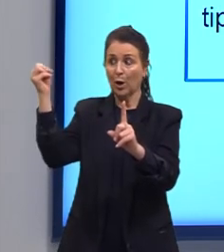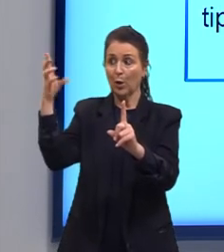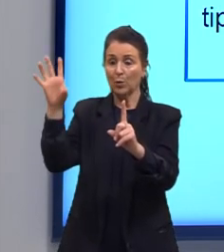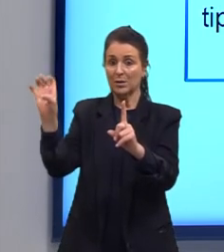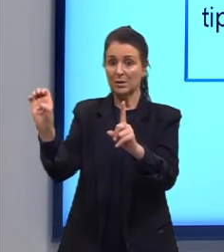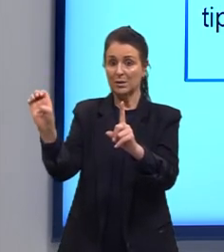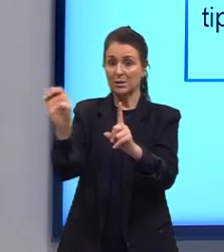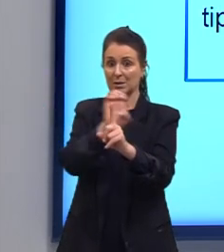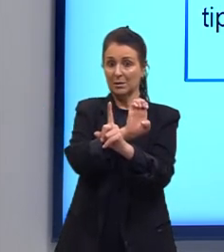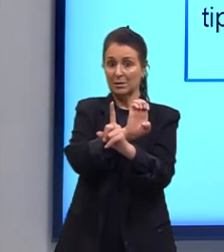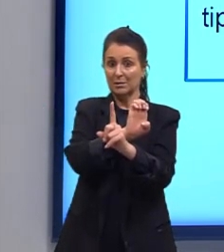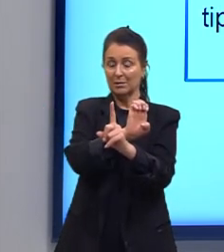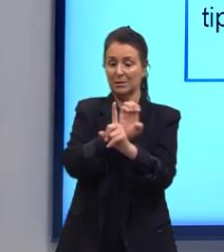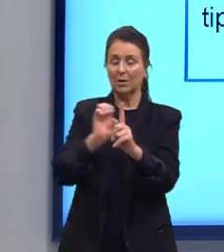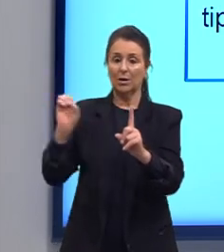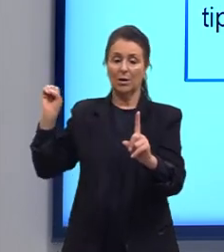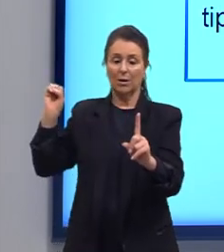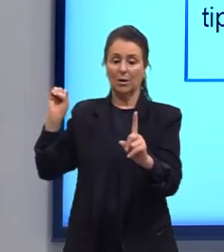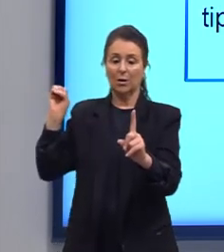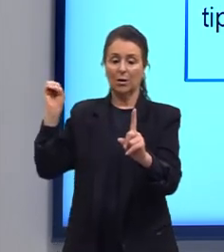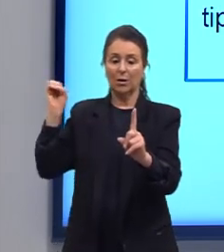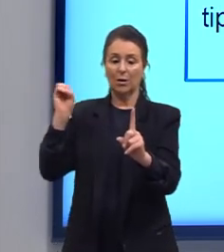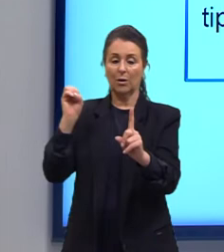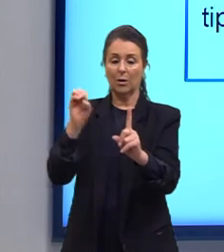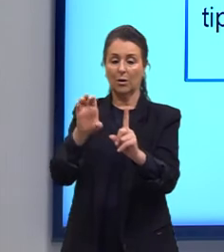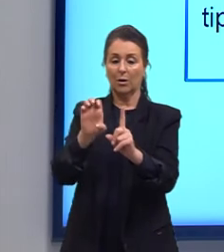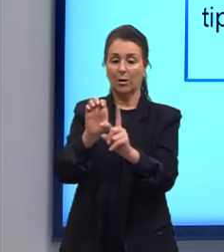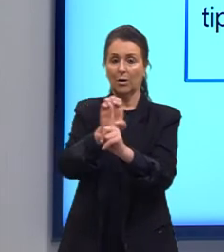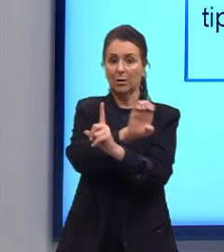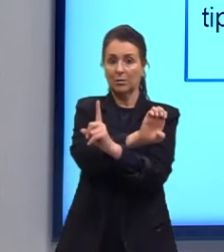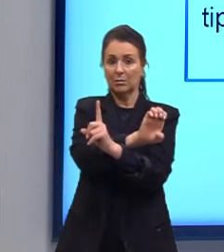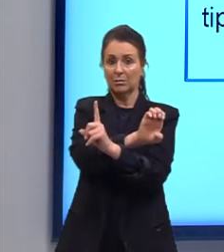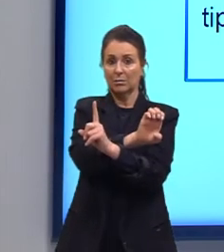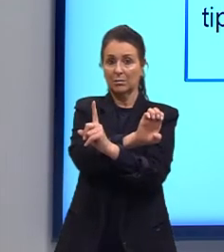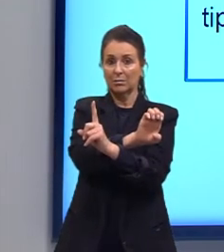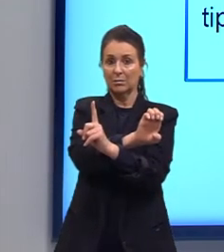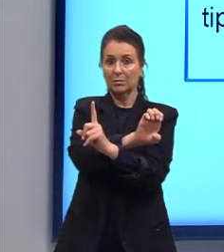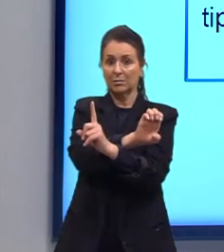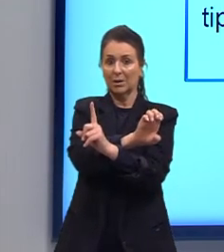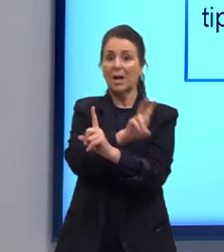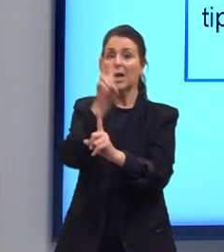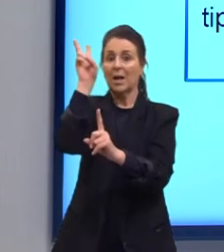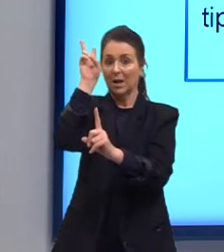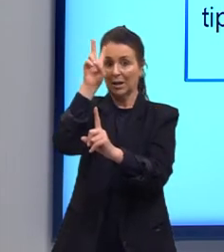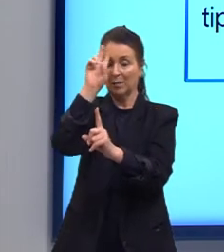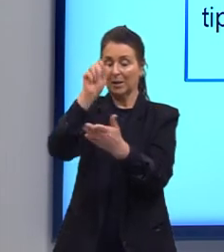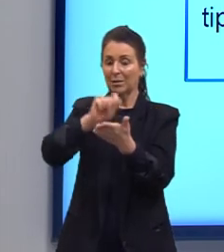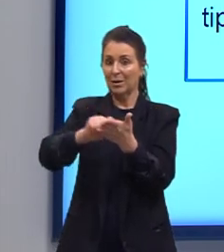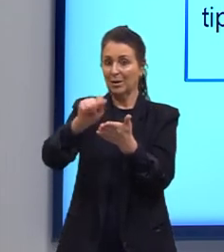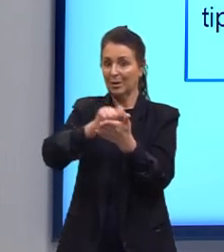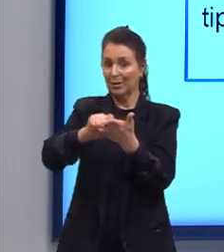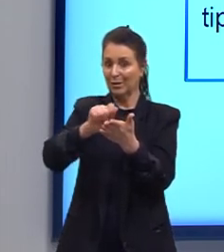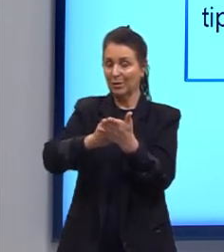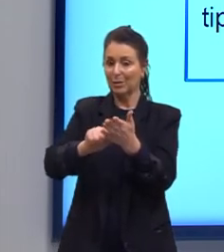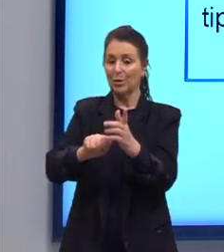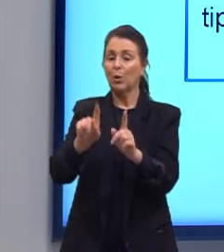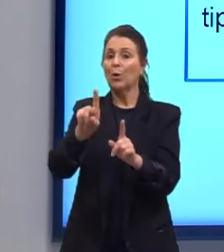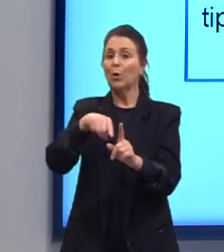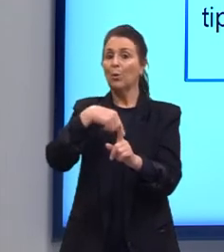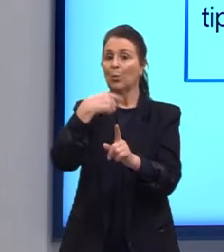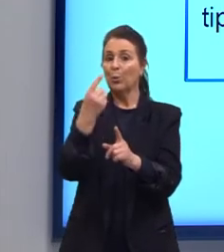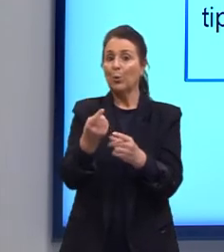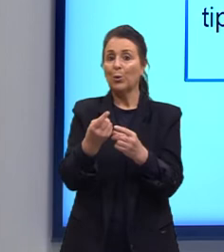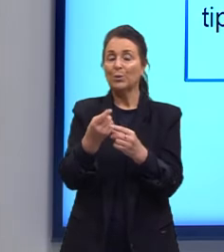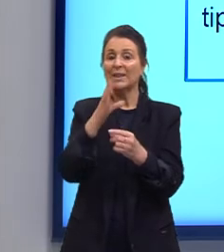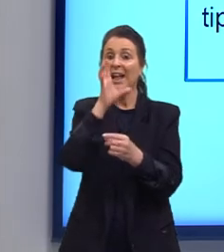isômero óptico levógero é aquele que desvia a luz para a esquerda. Lembrando aí de anotar esses dados. Já o sabor